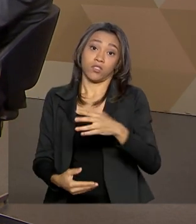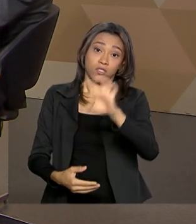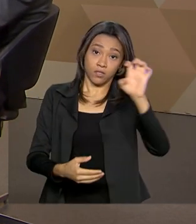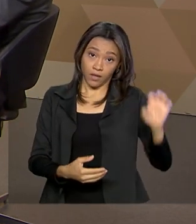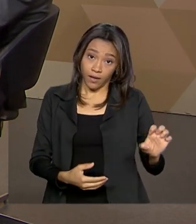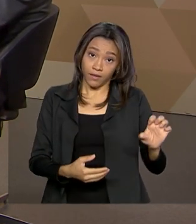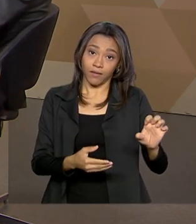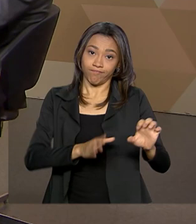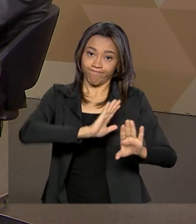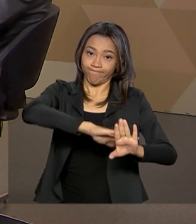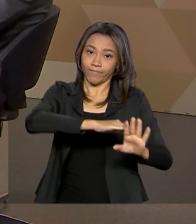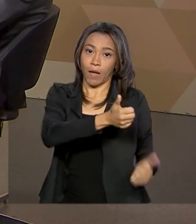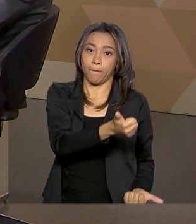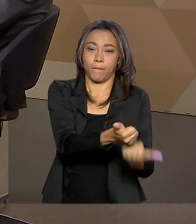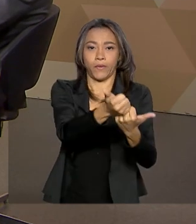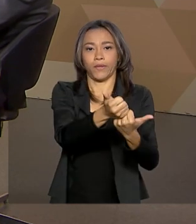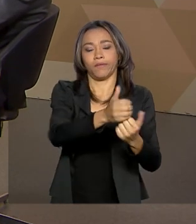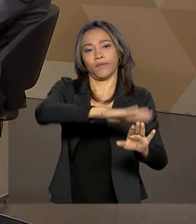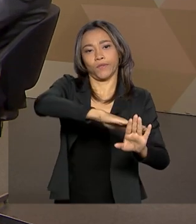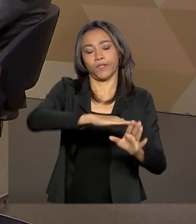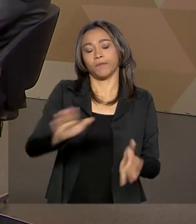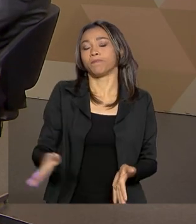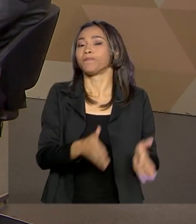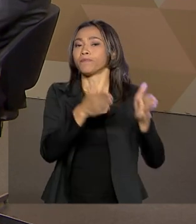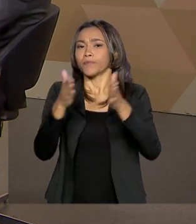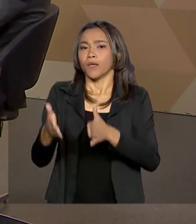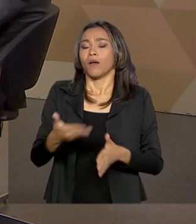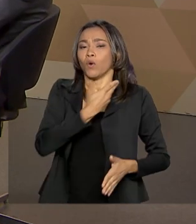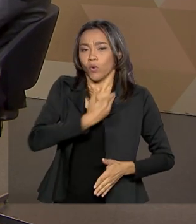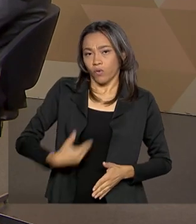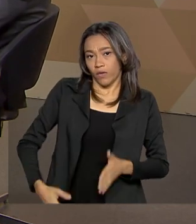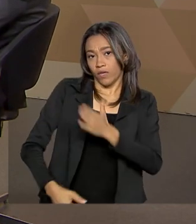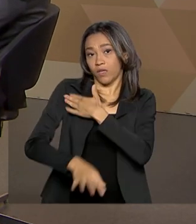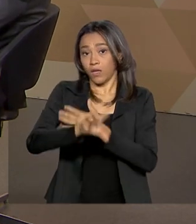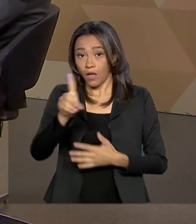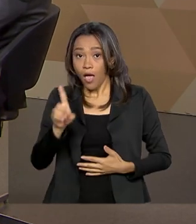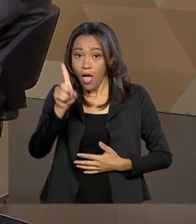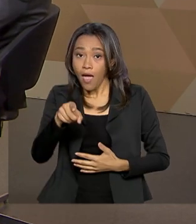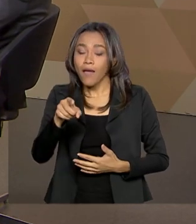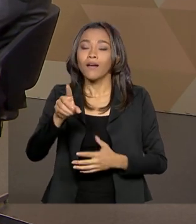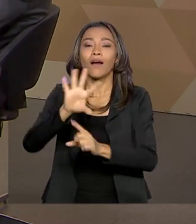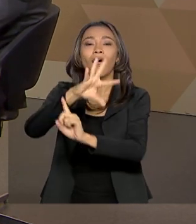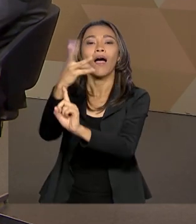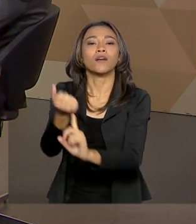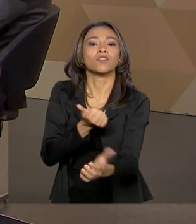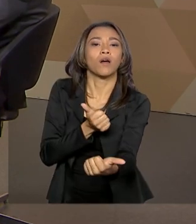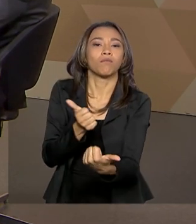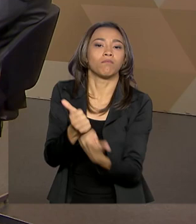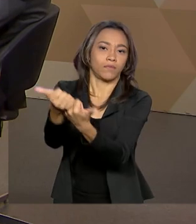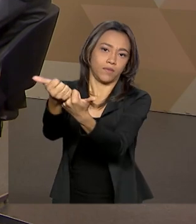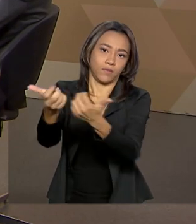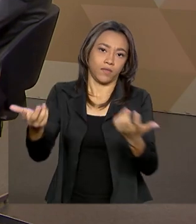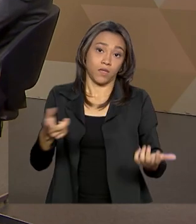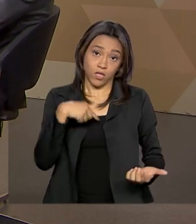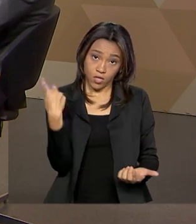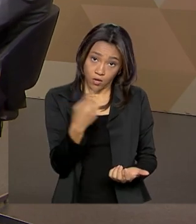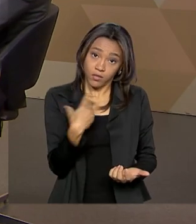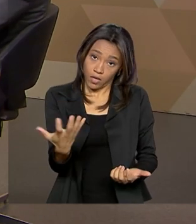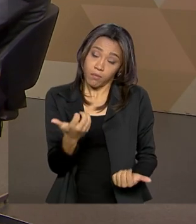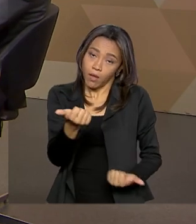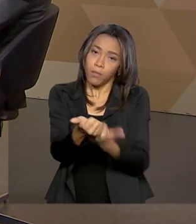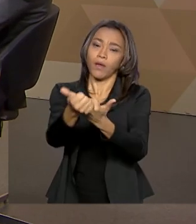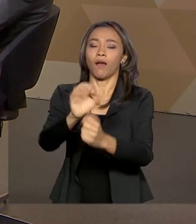governo de direita patrocina obras de arte. E o que a gente pretende fazer é justamente isso, patrocinar